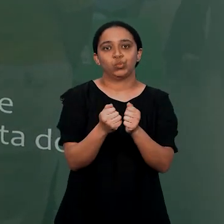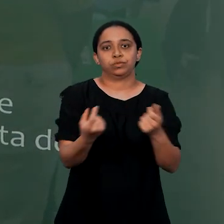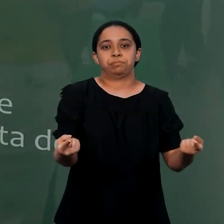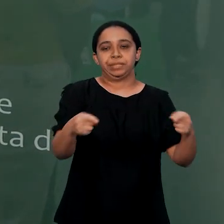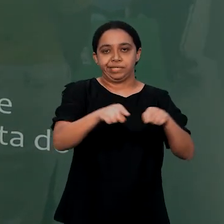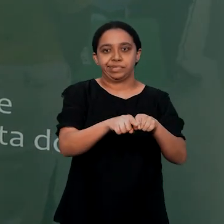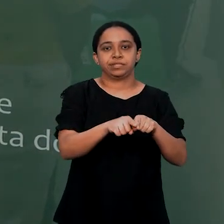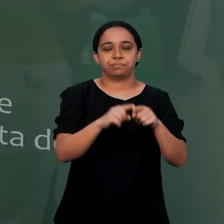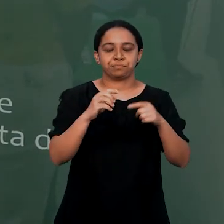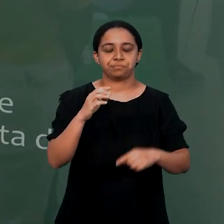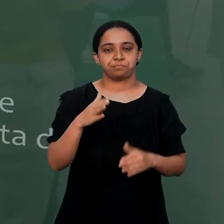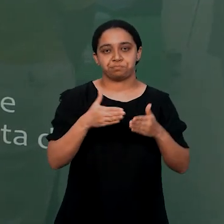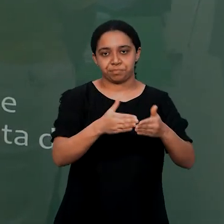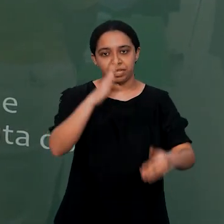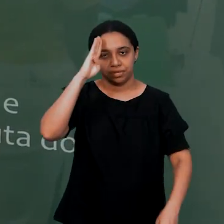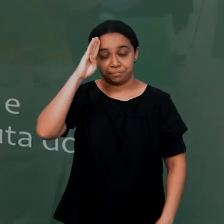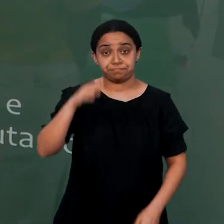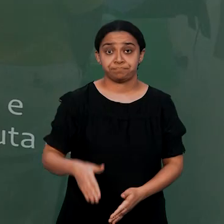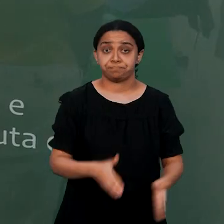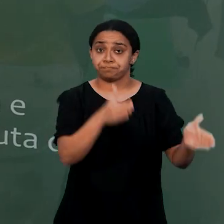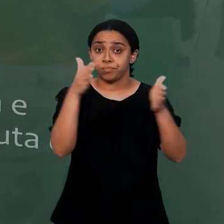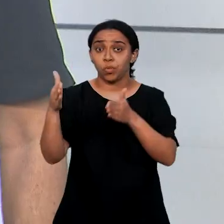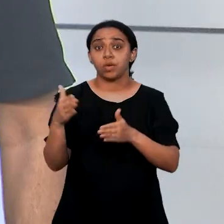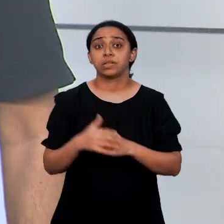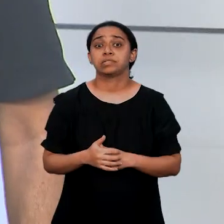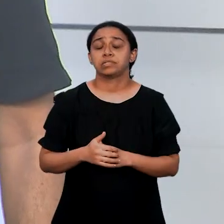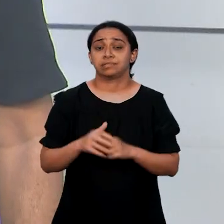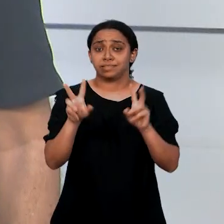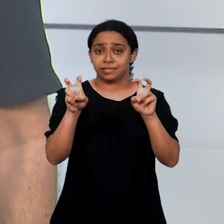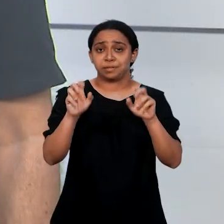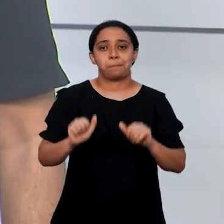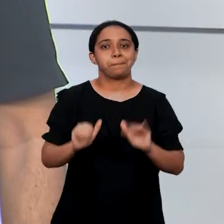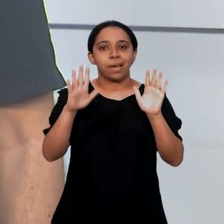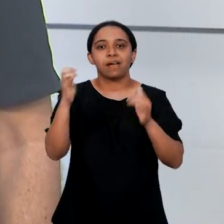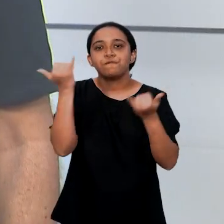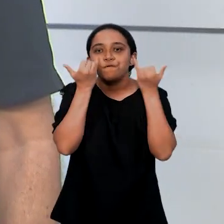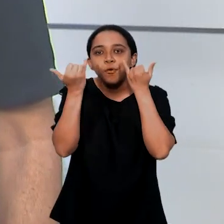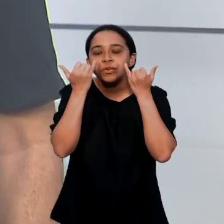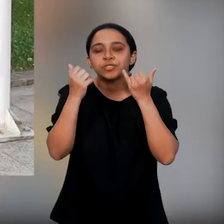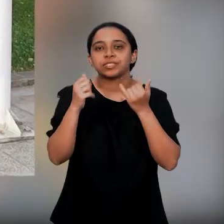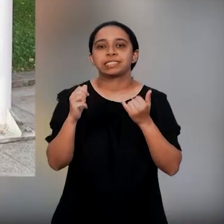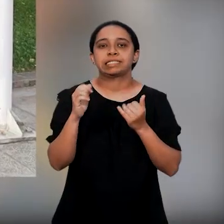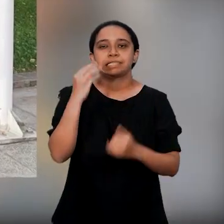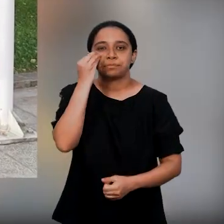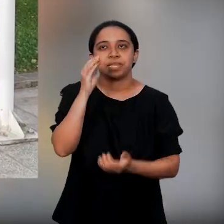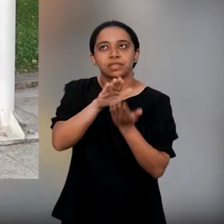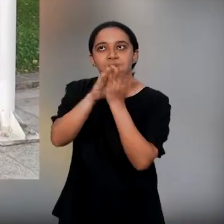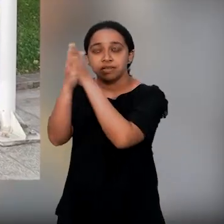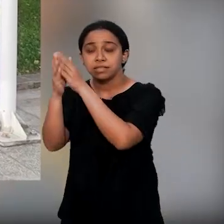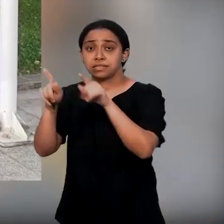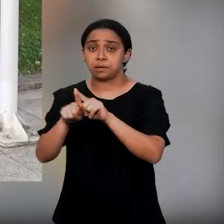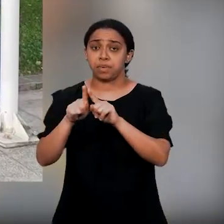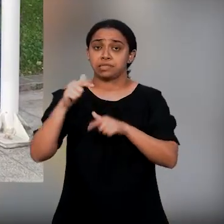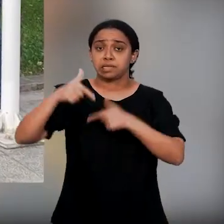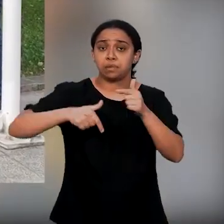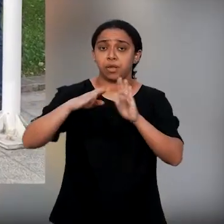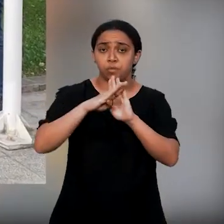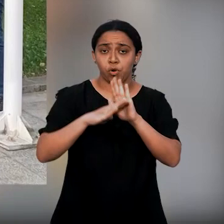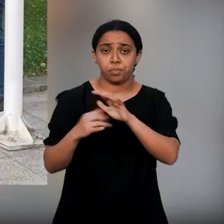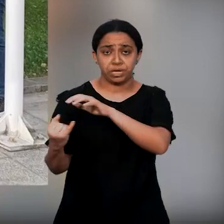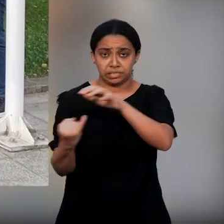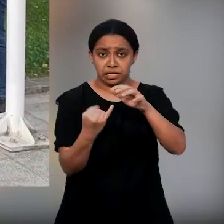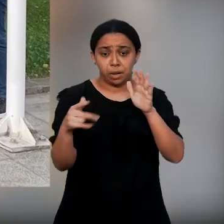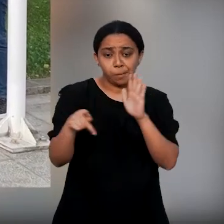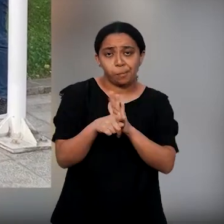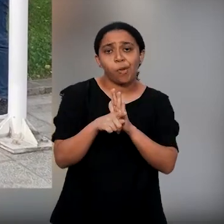cooperação que foi realizado agora com a Marinha do Brasil. No próximo bloco, vamos saber mais sobre experiências de intercâmbio